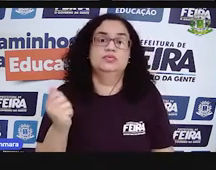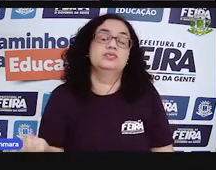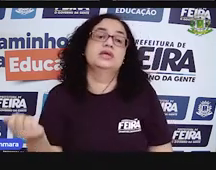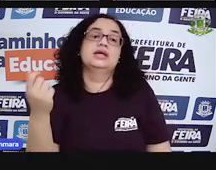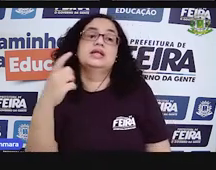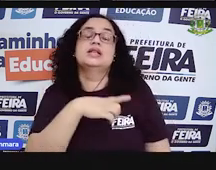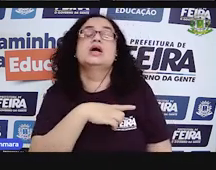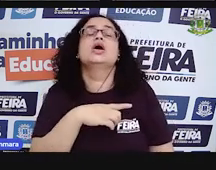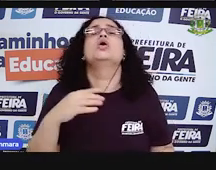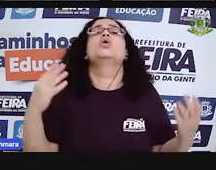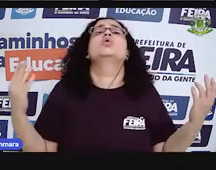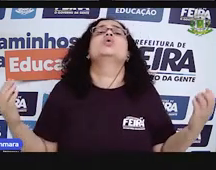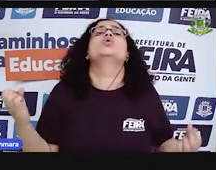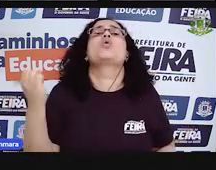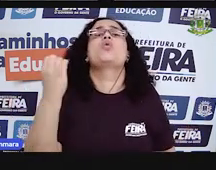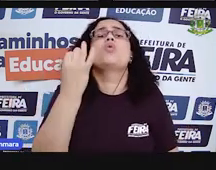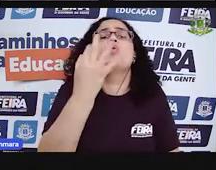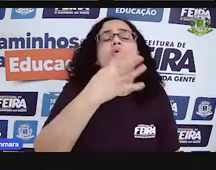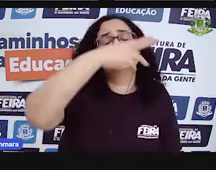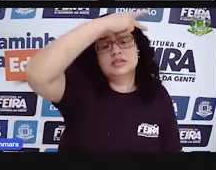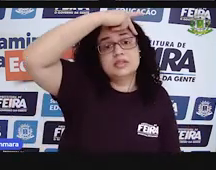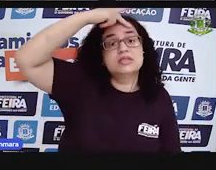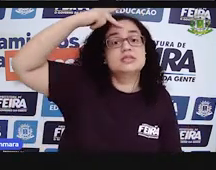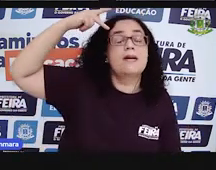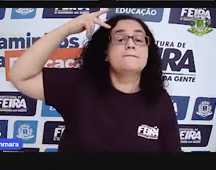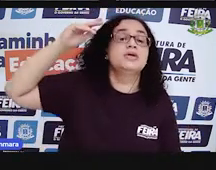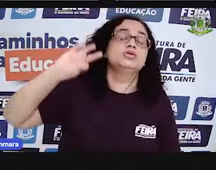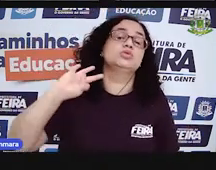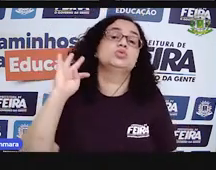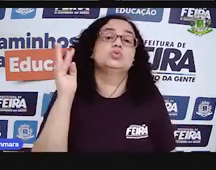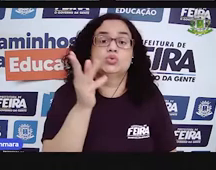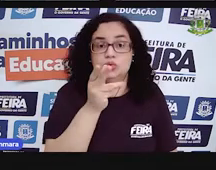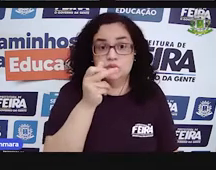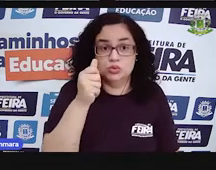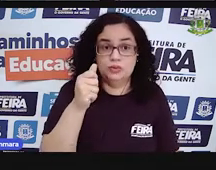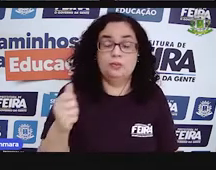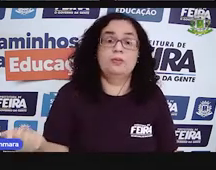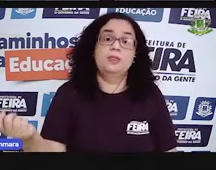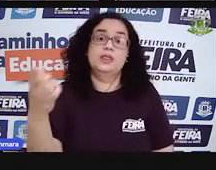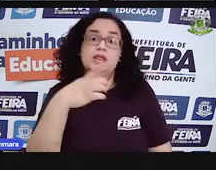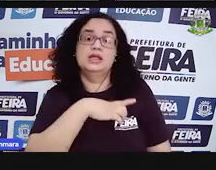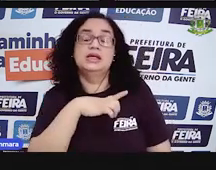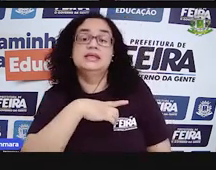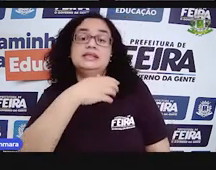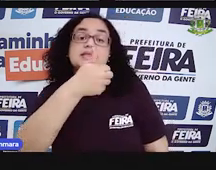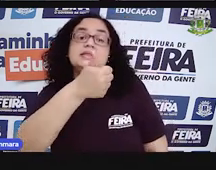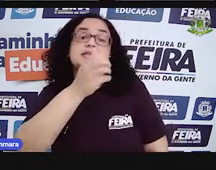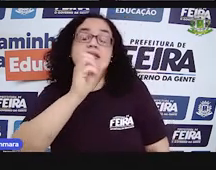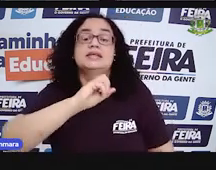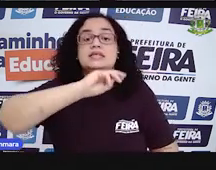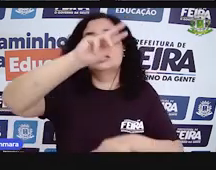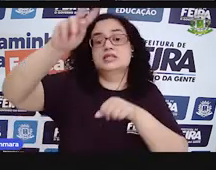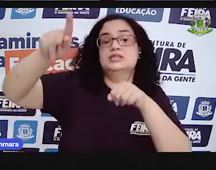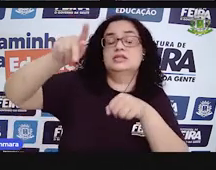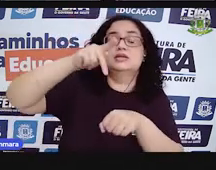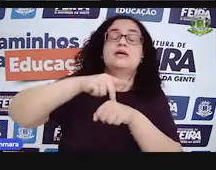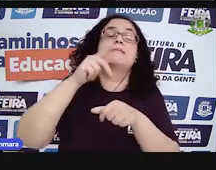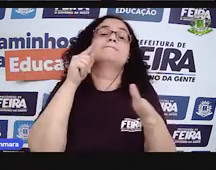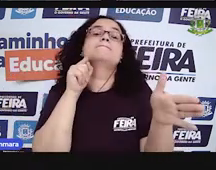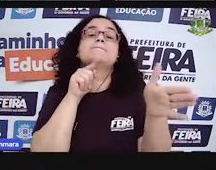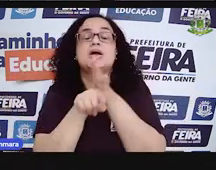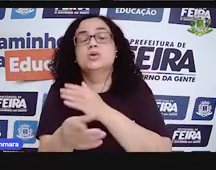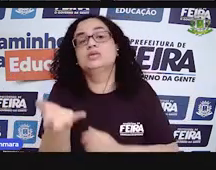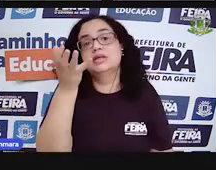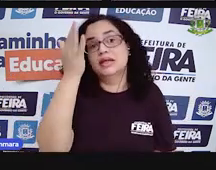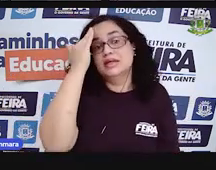Isso aqui vai dar... Quantas pessoas no total vai dar esses dez países? É isso que a pergunta quer